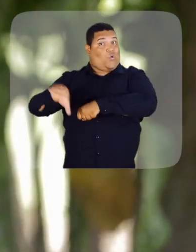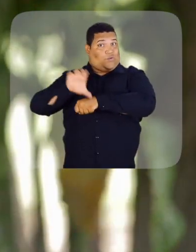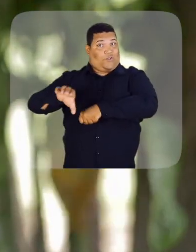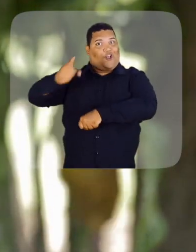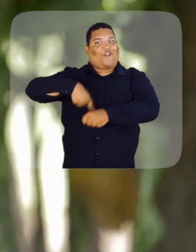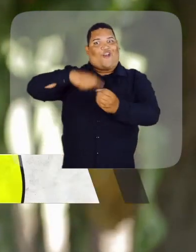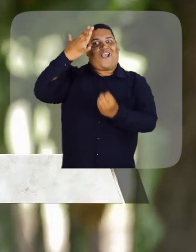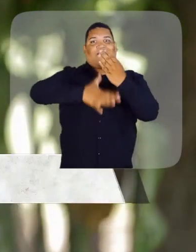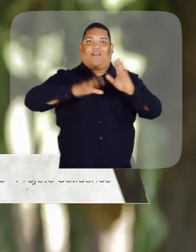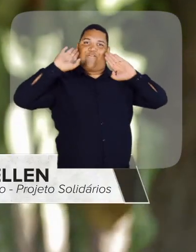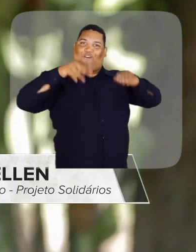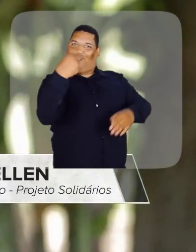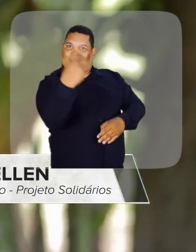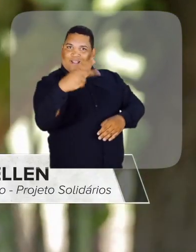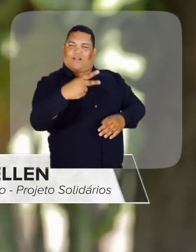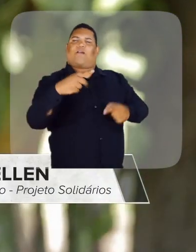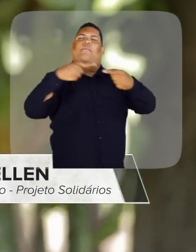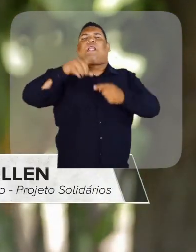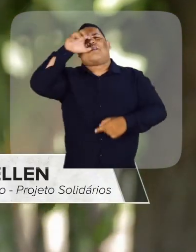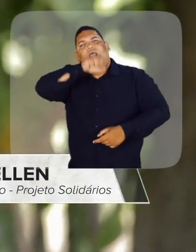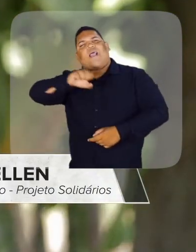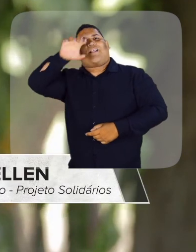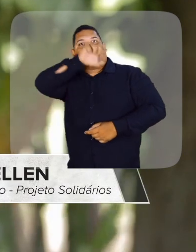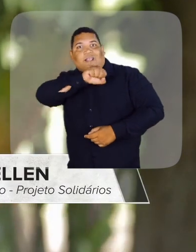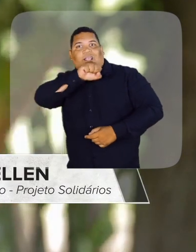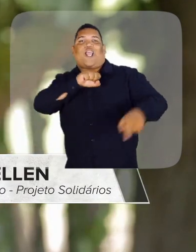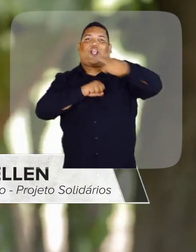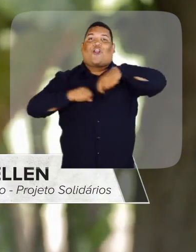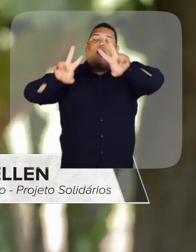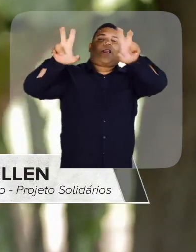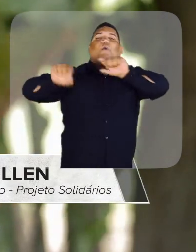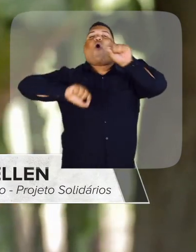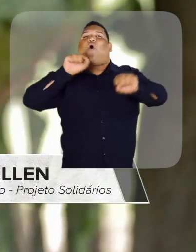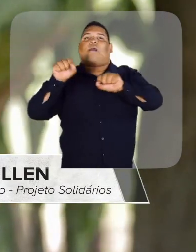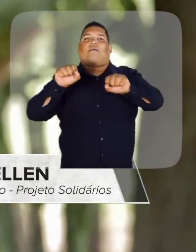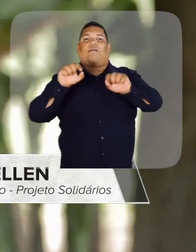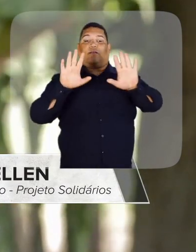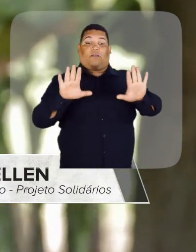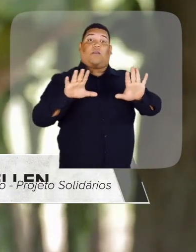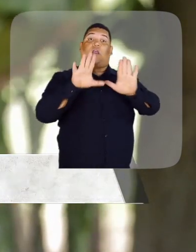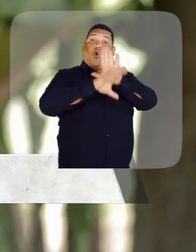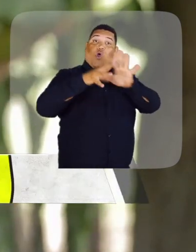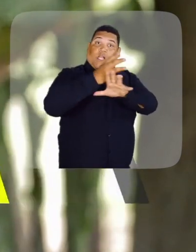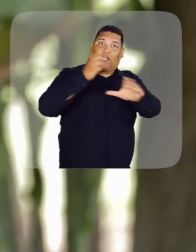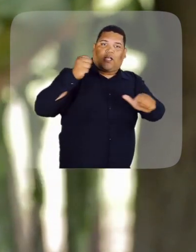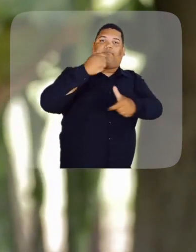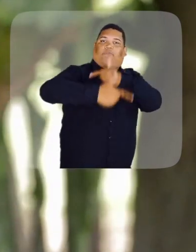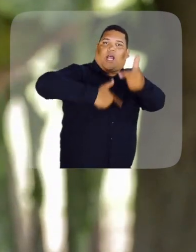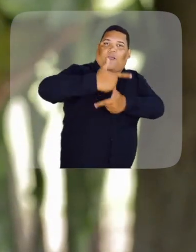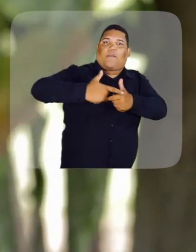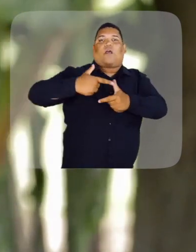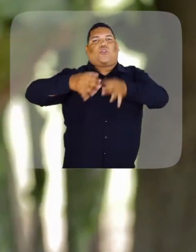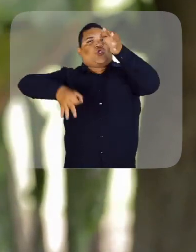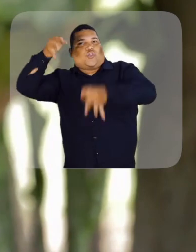alguns cursos que foram ministrados para eles durante os sábados falando sobre como funciona a estrutura